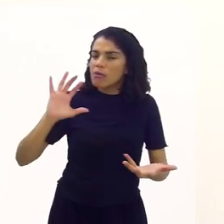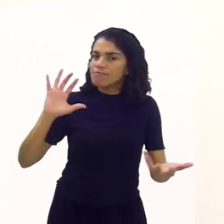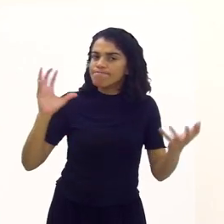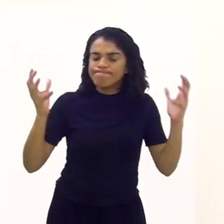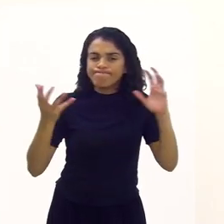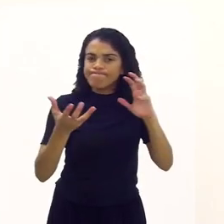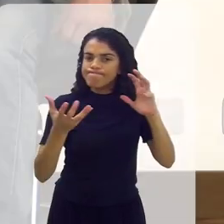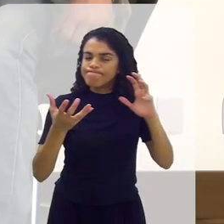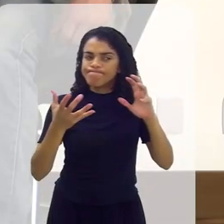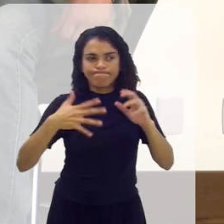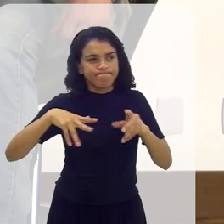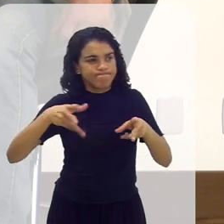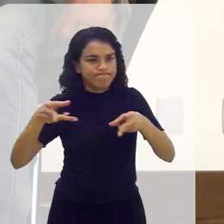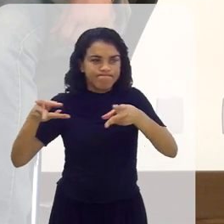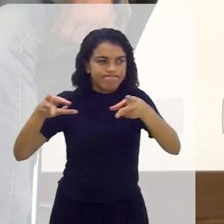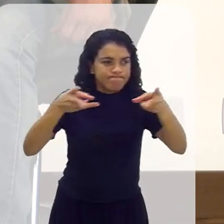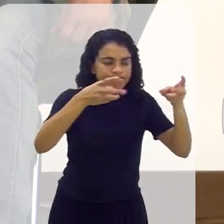ruim.